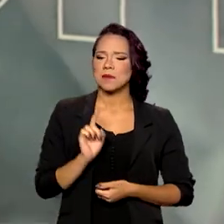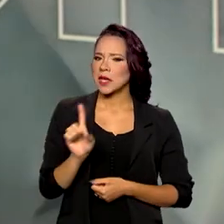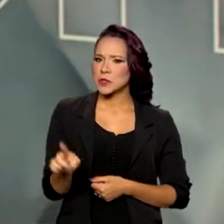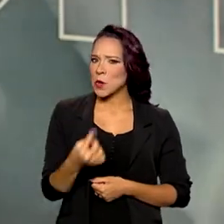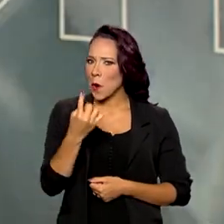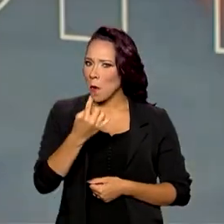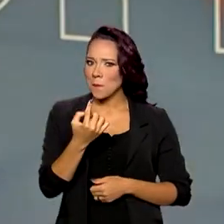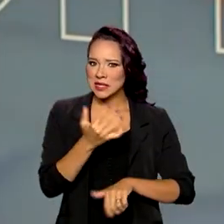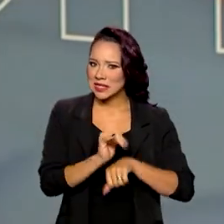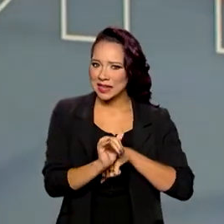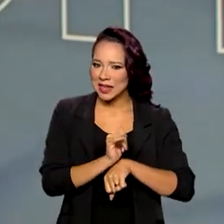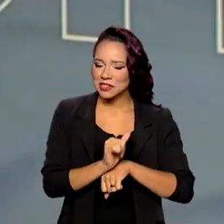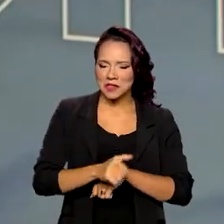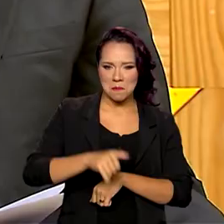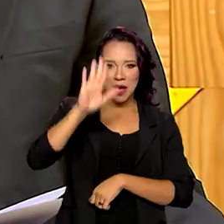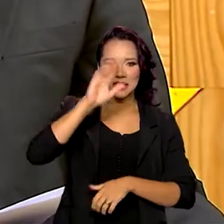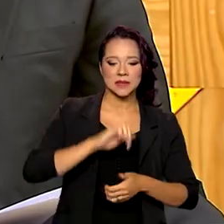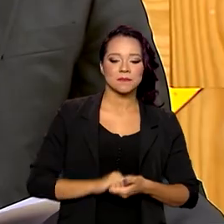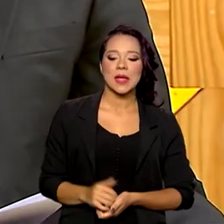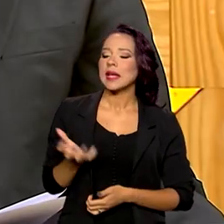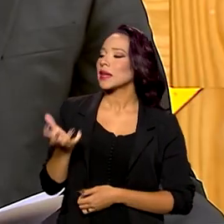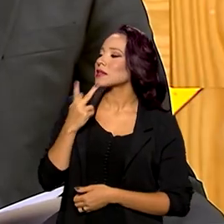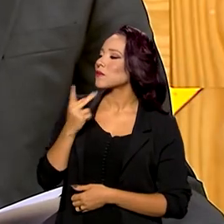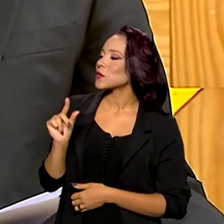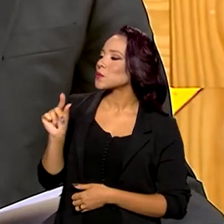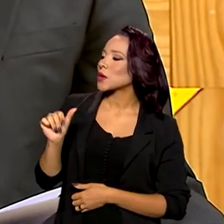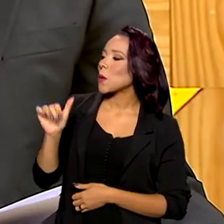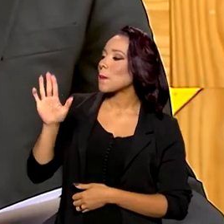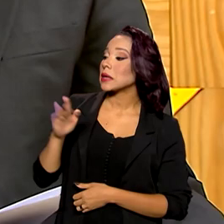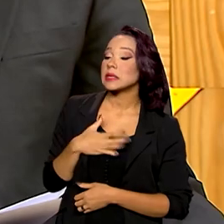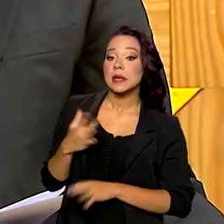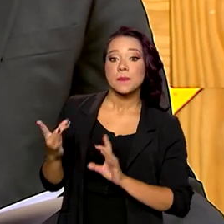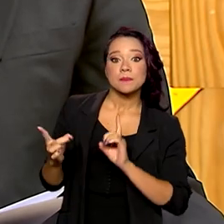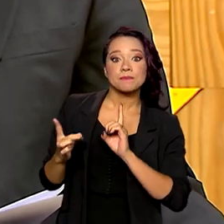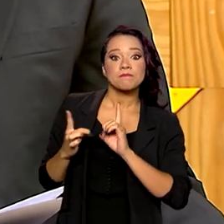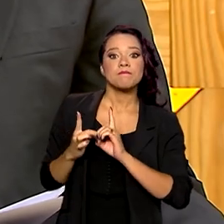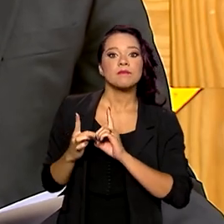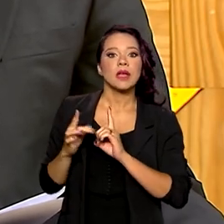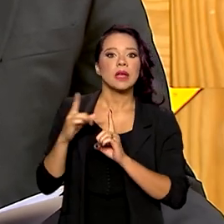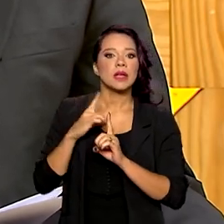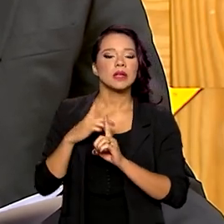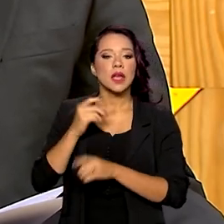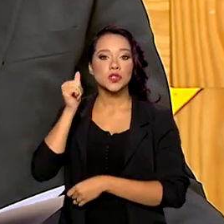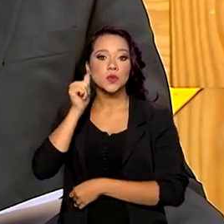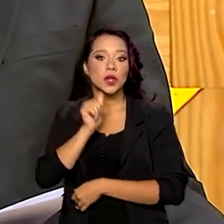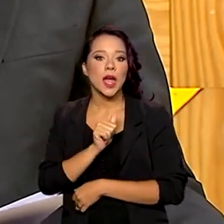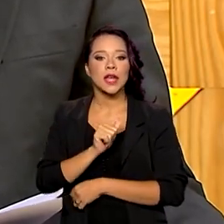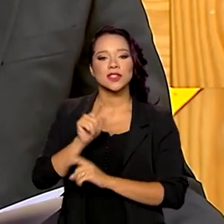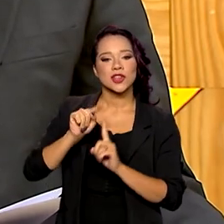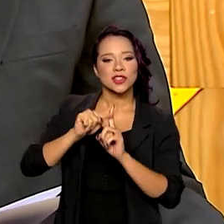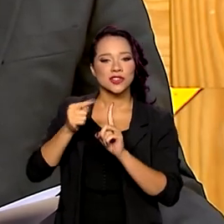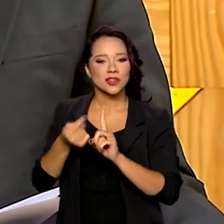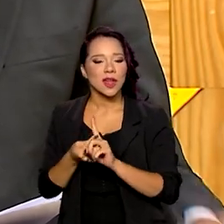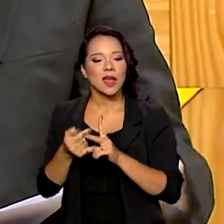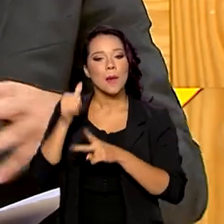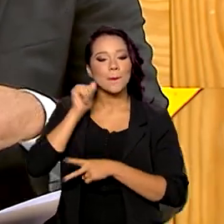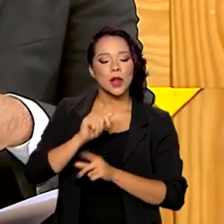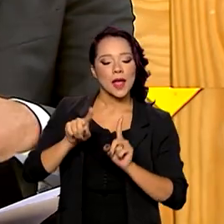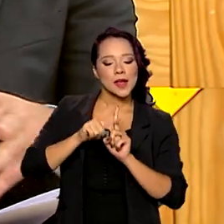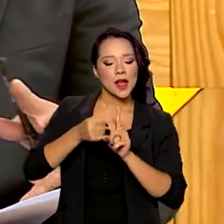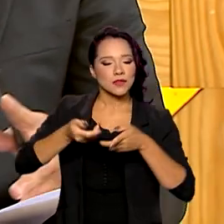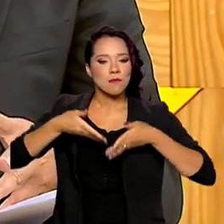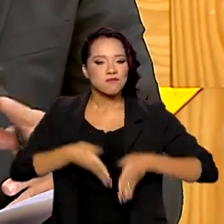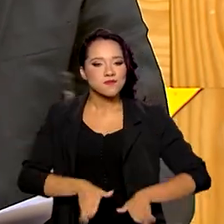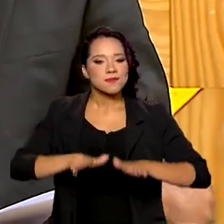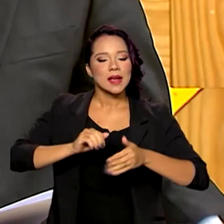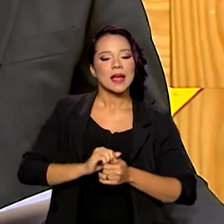uma das ações, mas tem muitas outras. Eu queria que o senhor falasse um pouquinho também dessa atenção dispensada às mulheres gestantes, puérperas, a